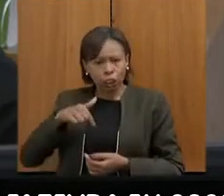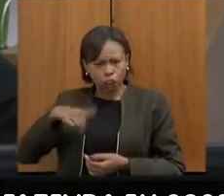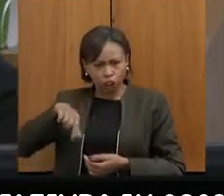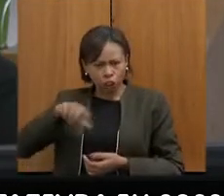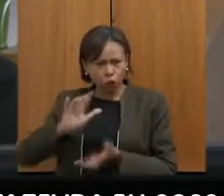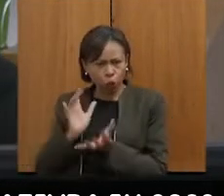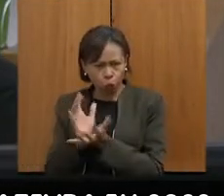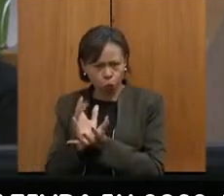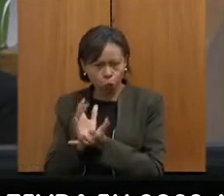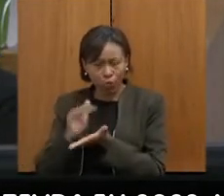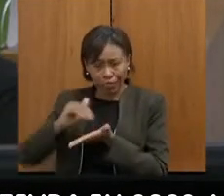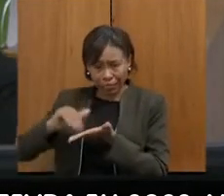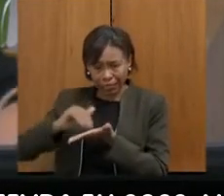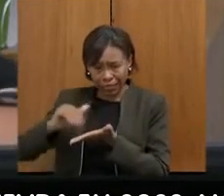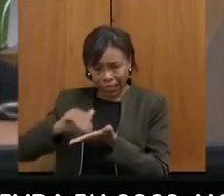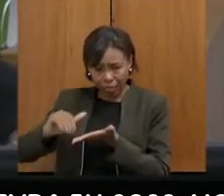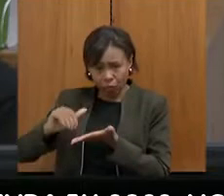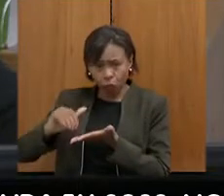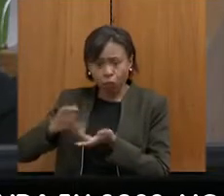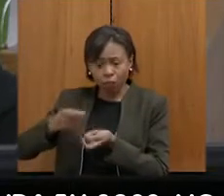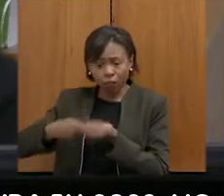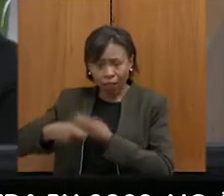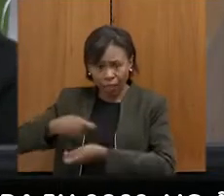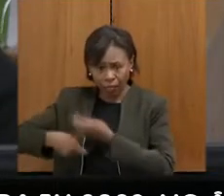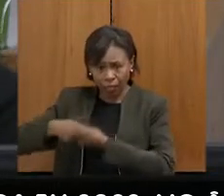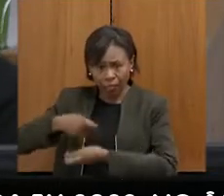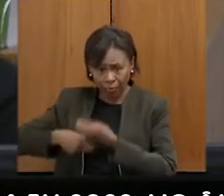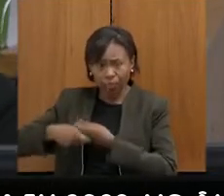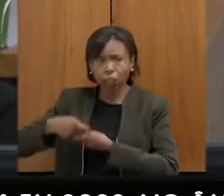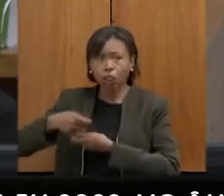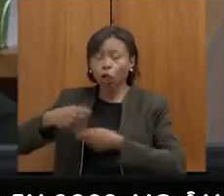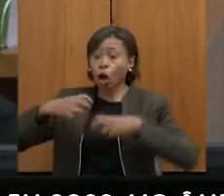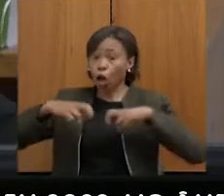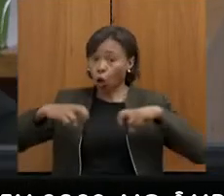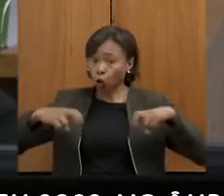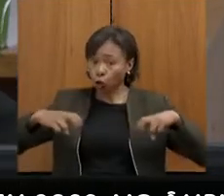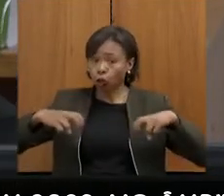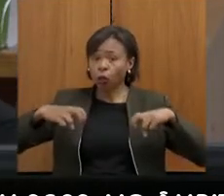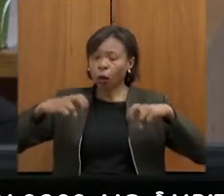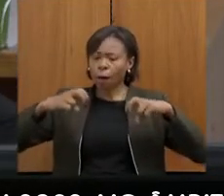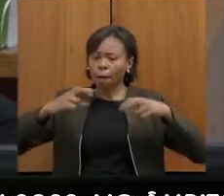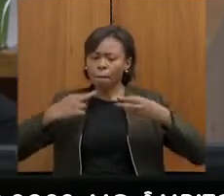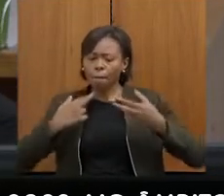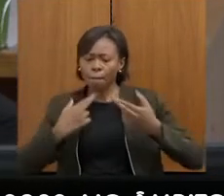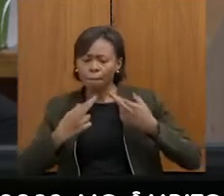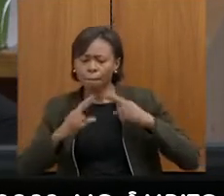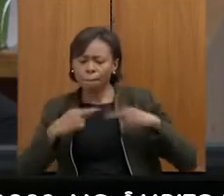secretário de Fazenda, reunindo todos os dias, sábados, domingos, no sentido de buscar